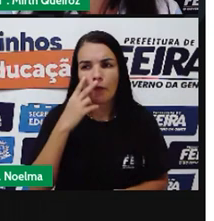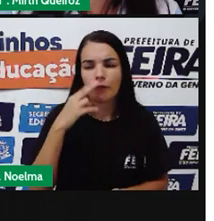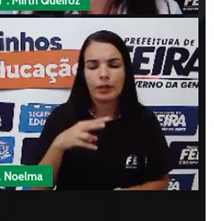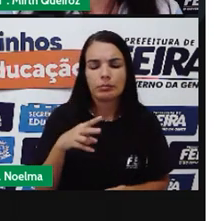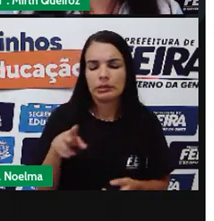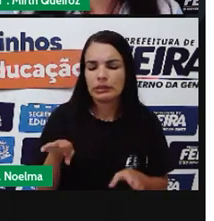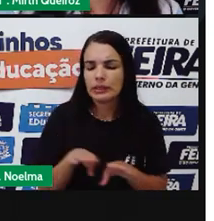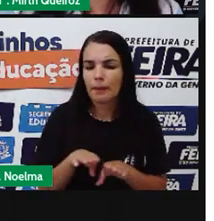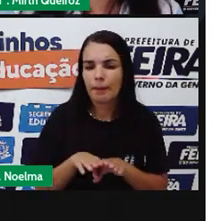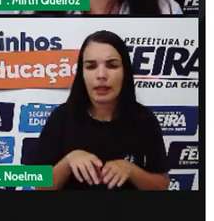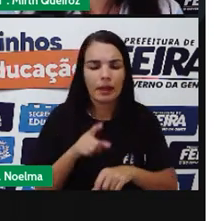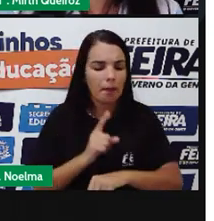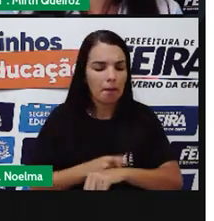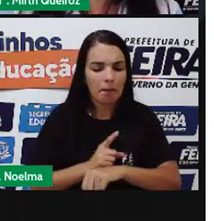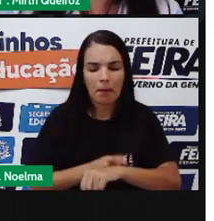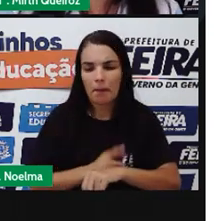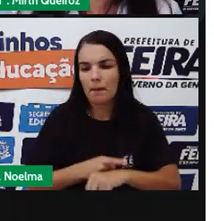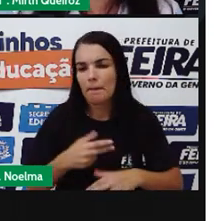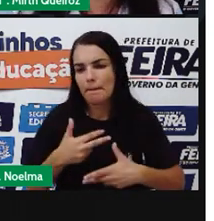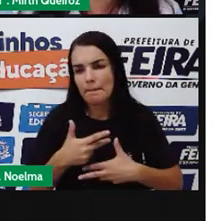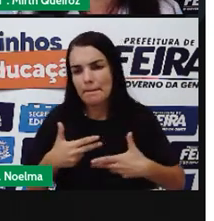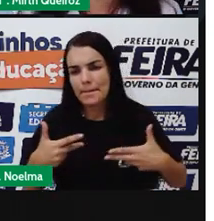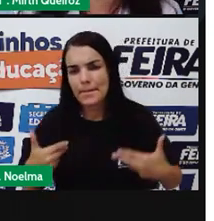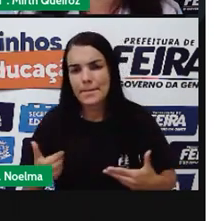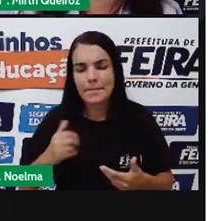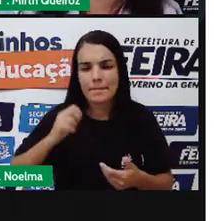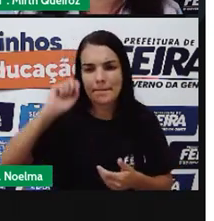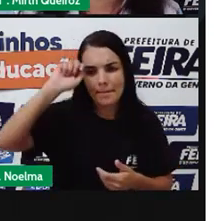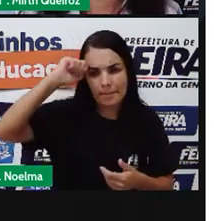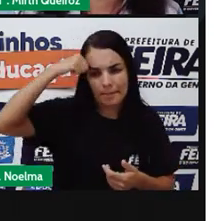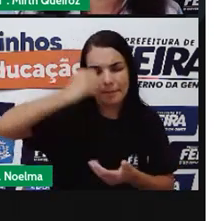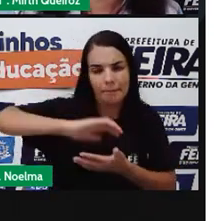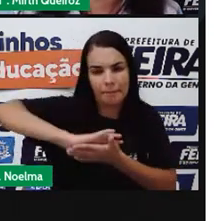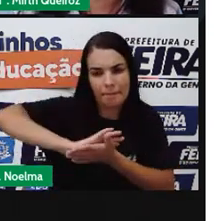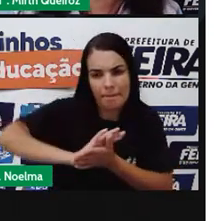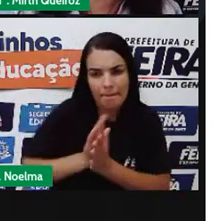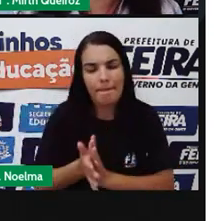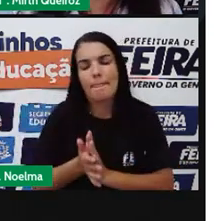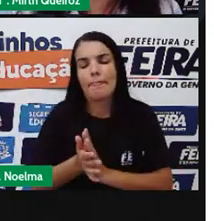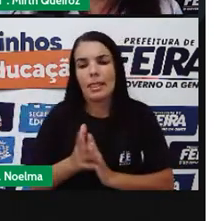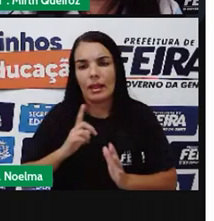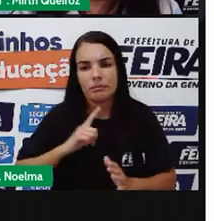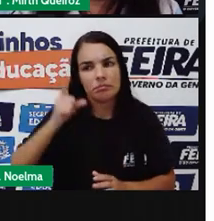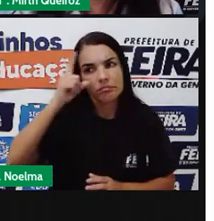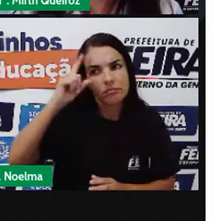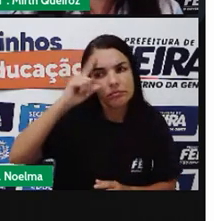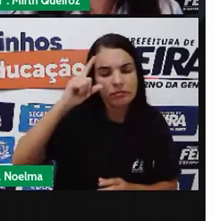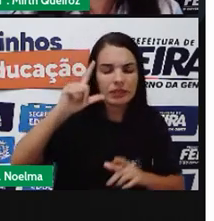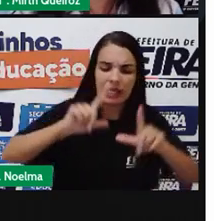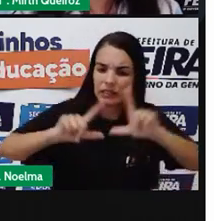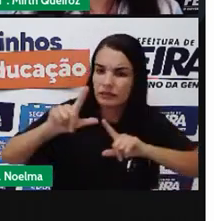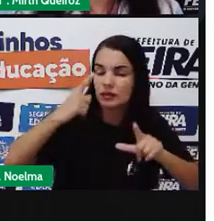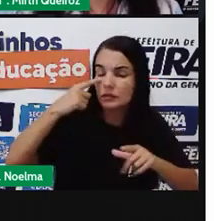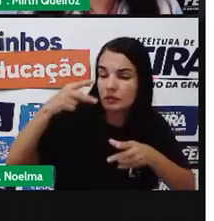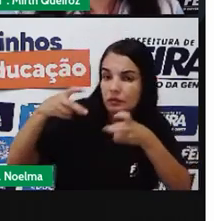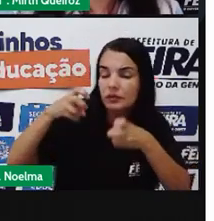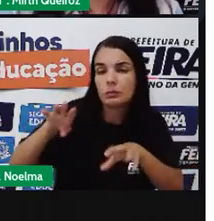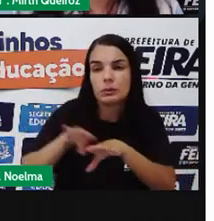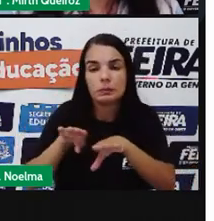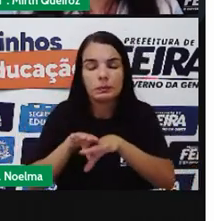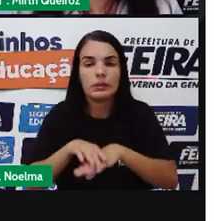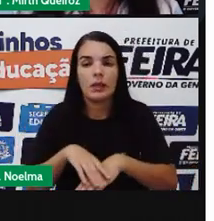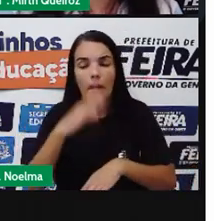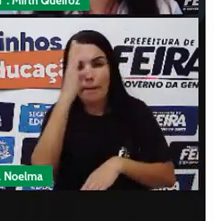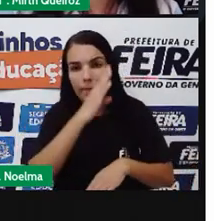Situações de preconceitos Não só na televisão Mas até mesmo No nosso cotidiano No nosso dia a dia O Brasil Ele